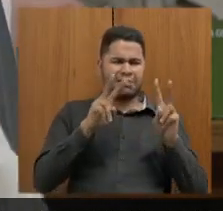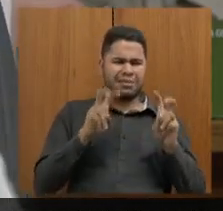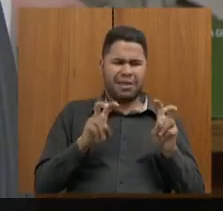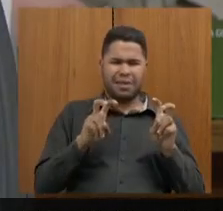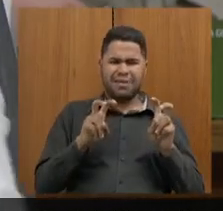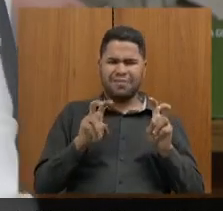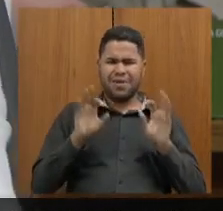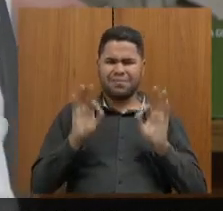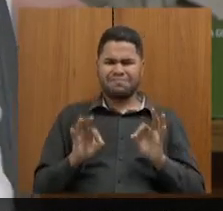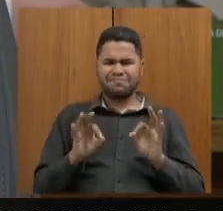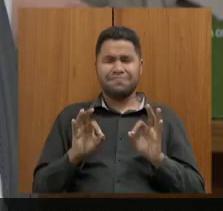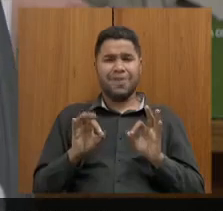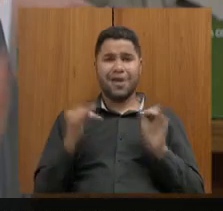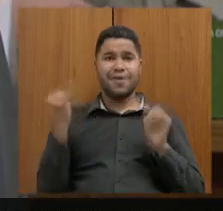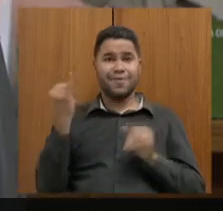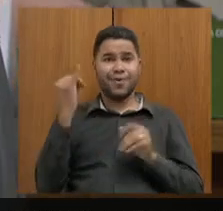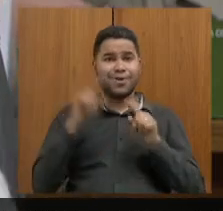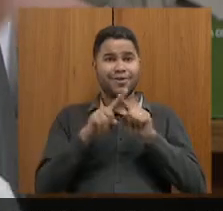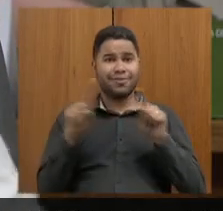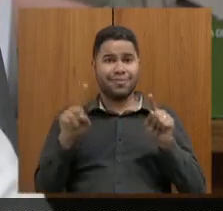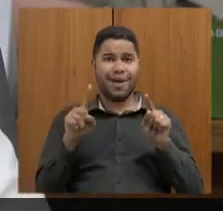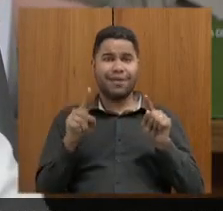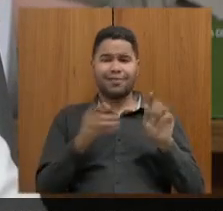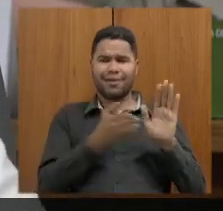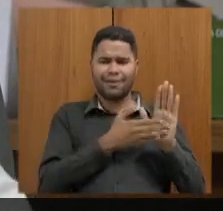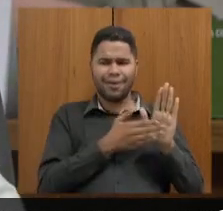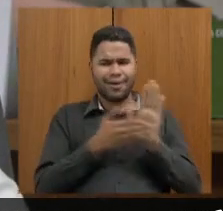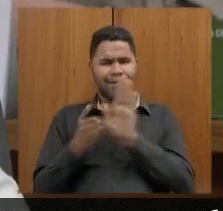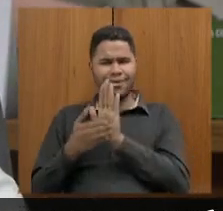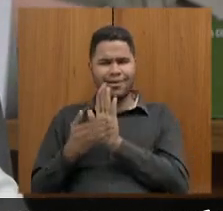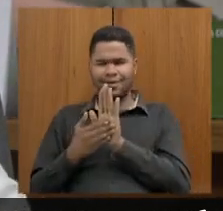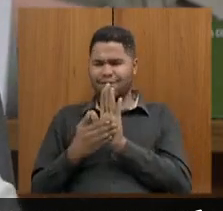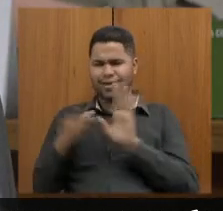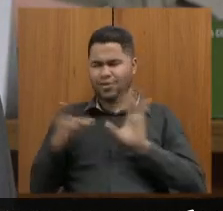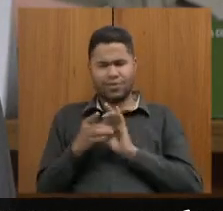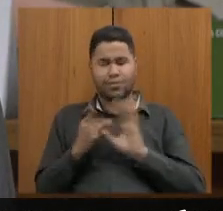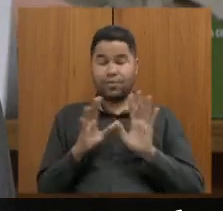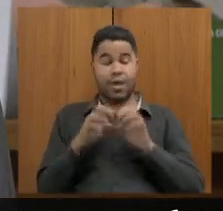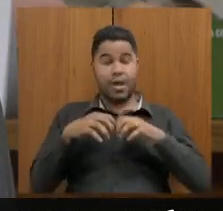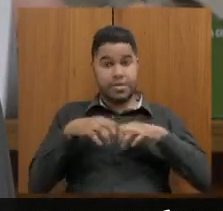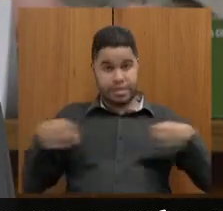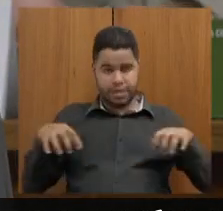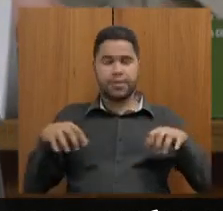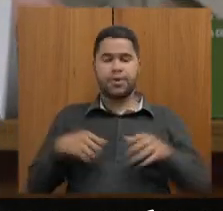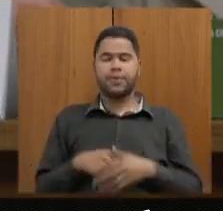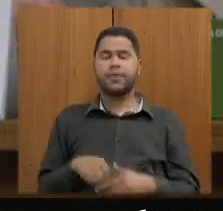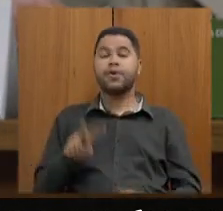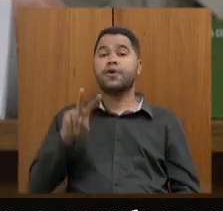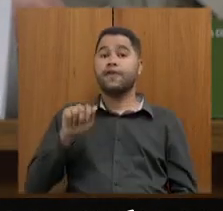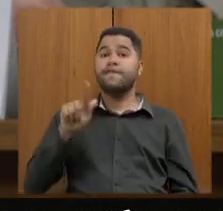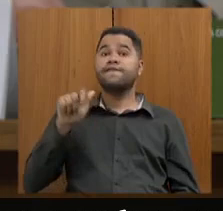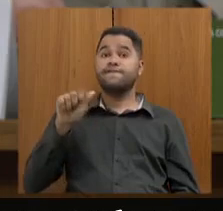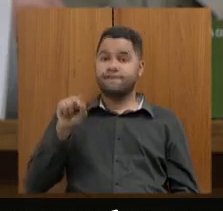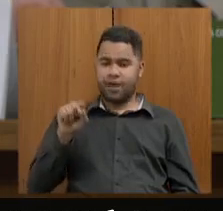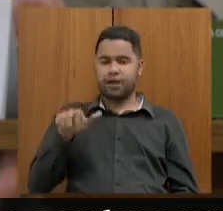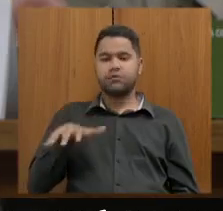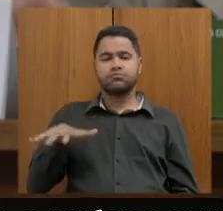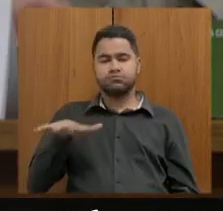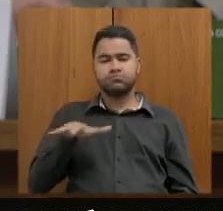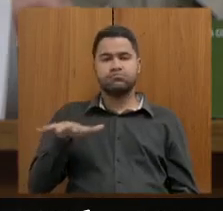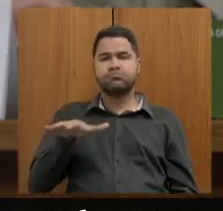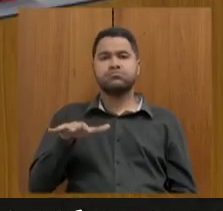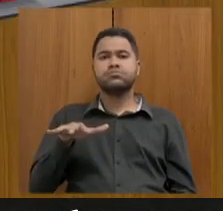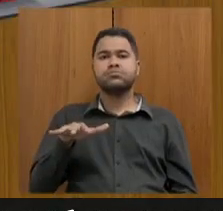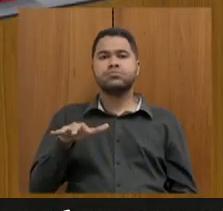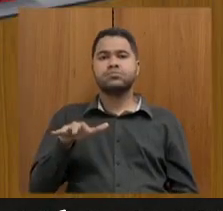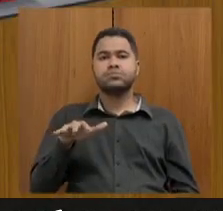extremamente importantes, mas que a gente está tratando dentro de uma coisa só. Essas vagas estão vagas, portanto, não